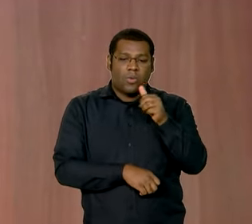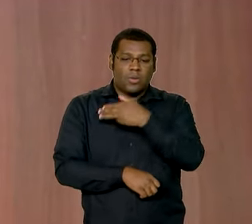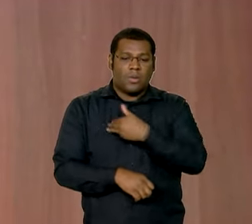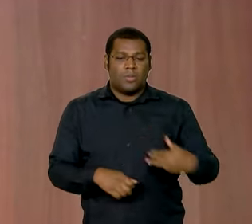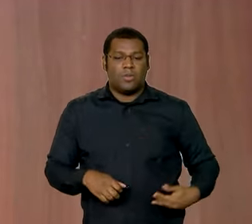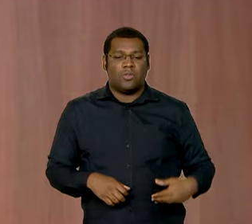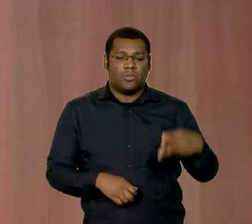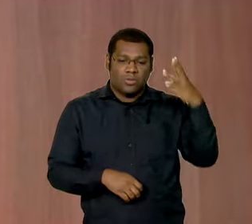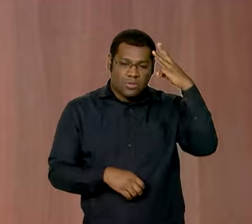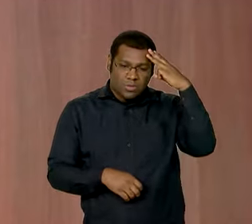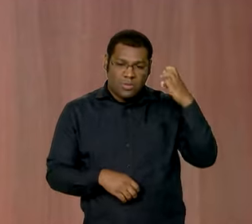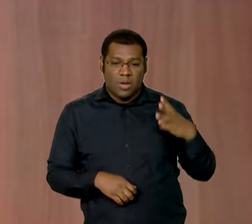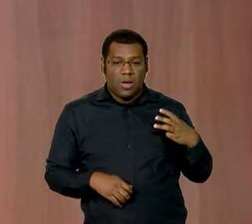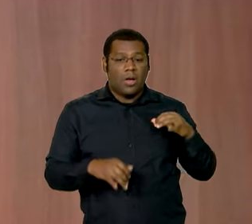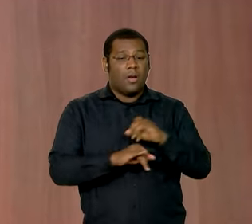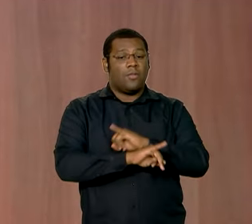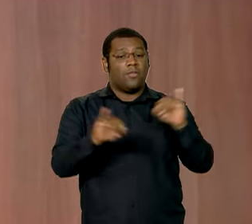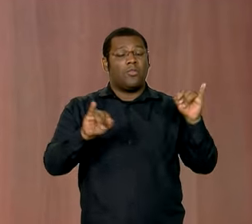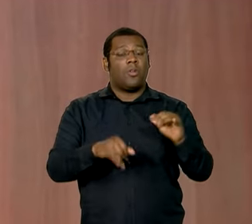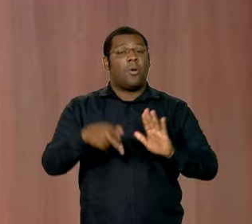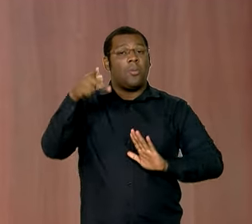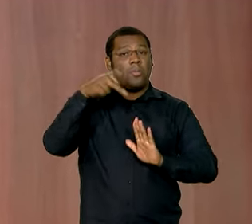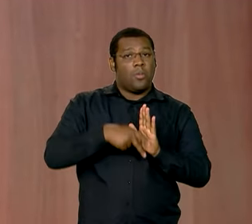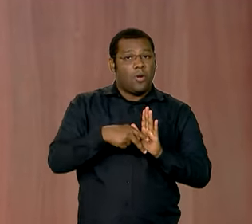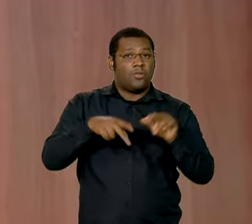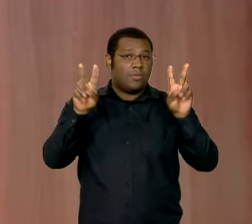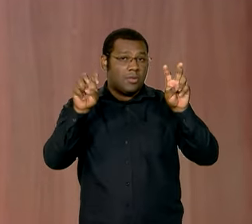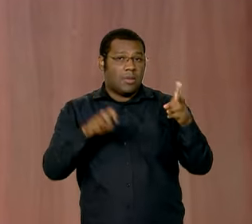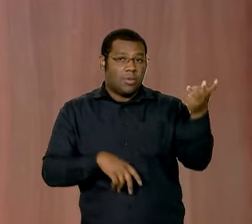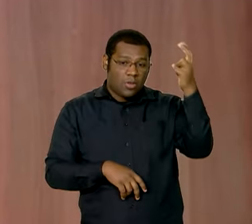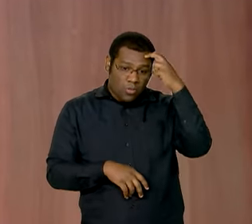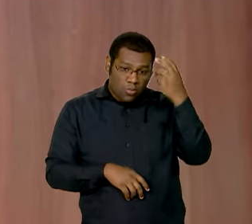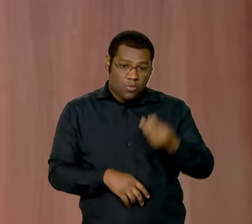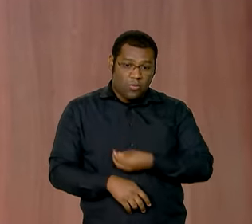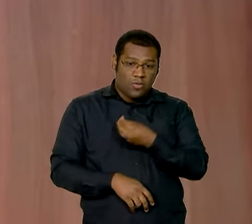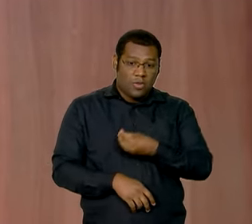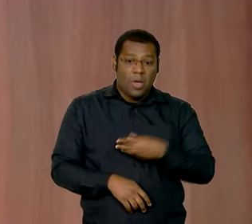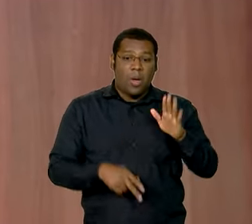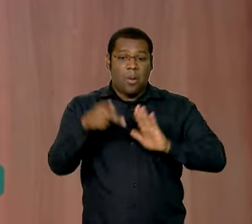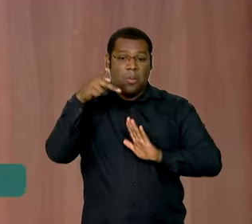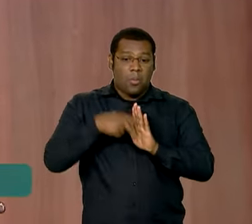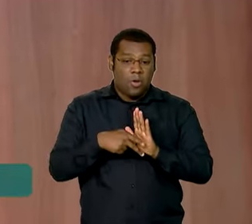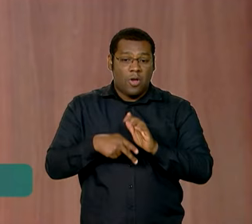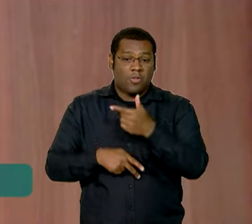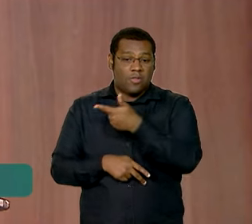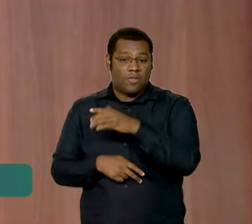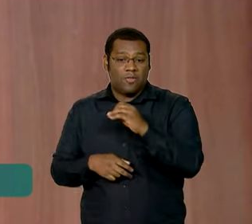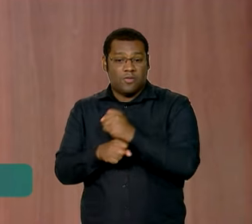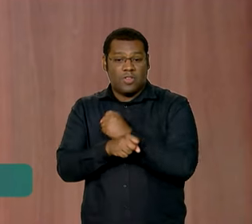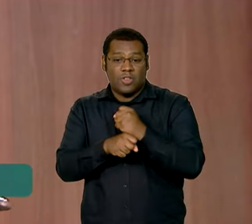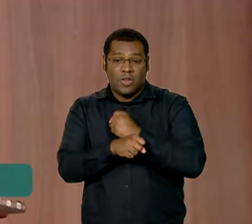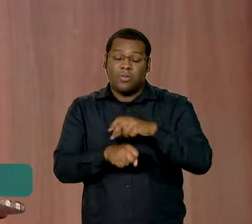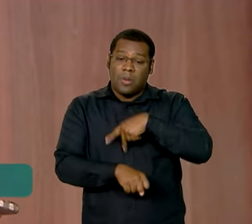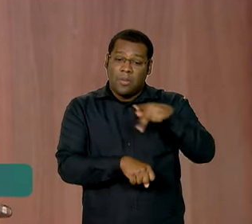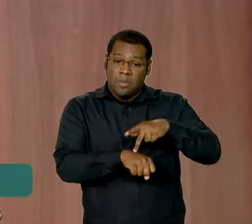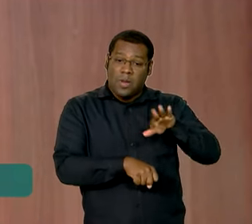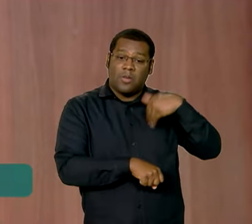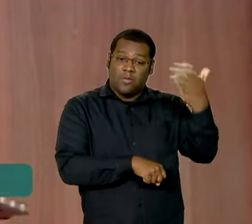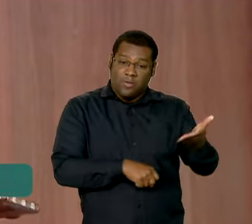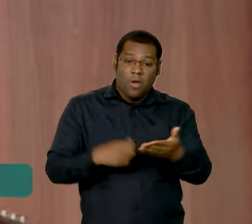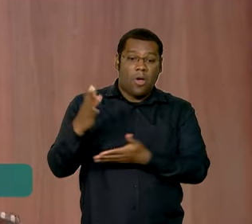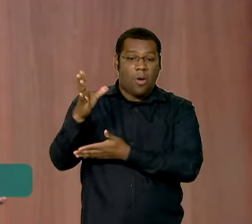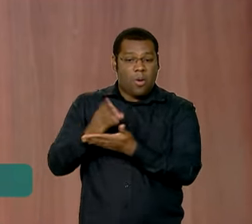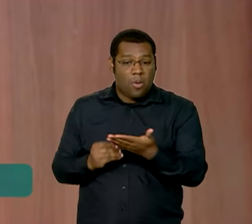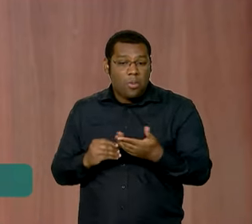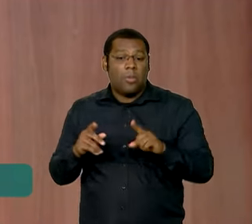no Bom Dia, Ministra, Vanessa, foi sobre o Programa Cultura Viva. É um projeto que existe há 20 anos que é repercutido em outros países, mas que tem